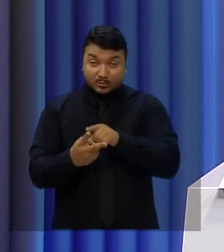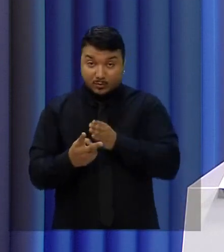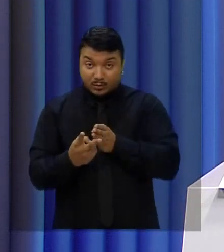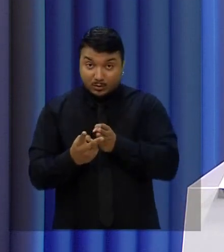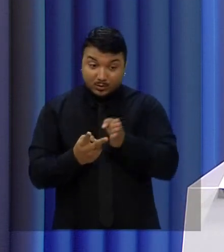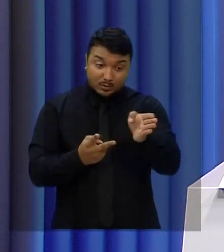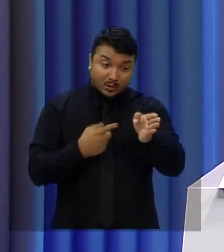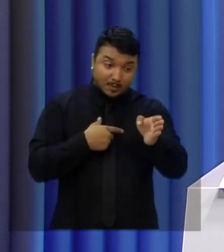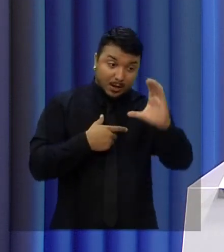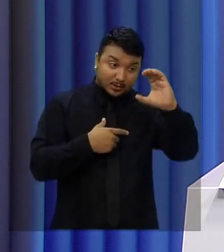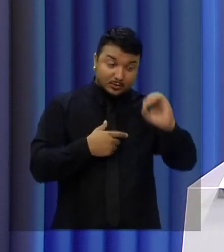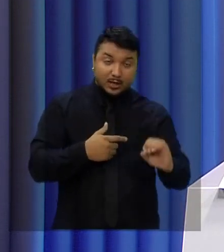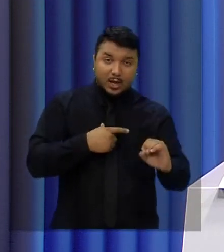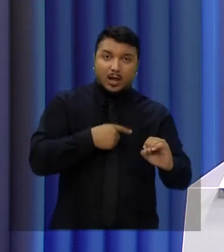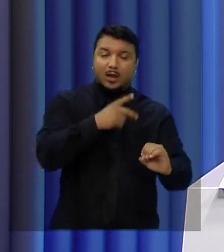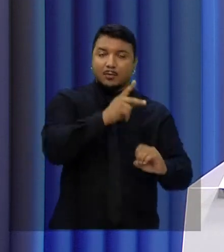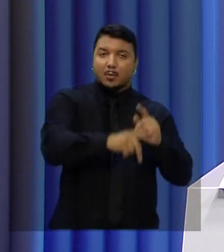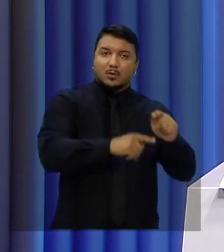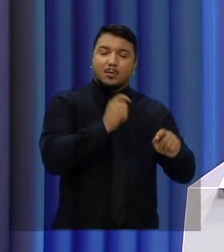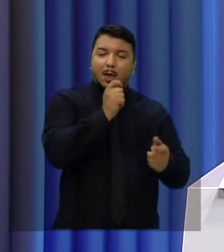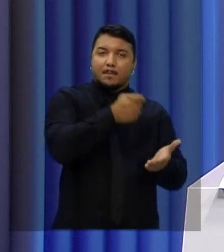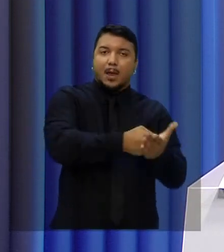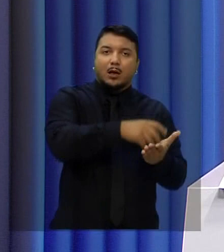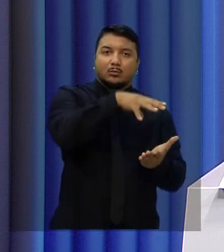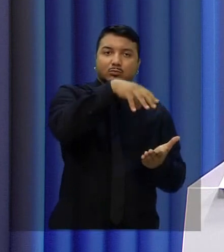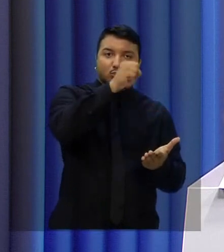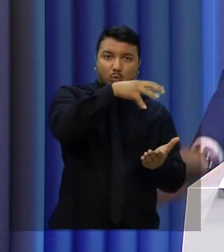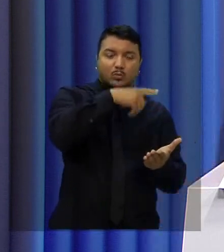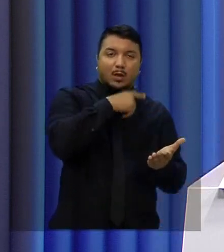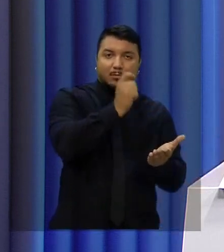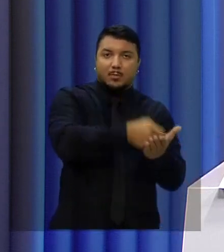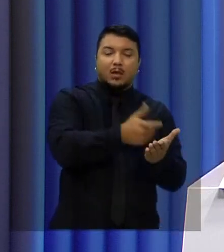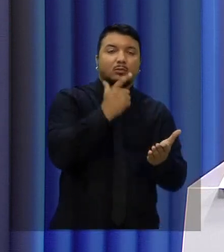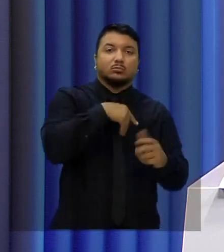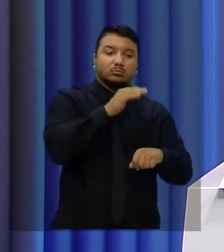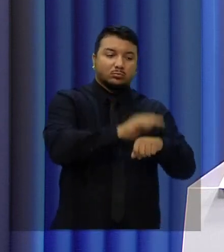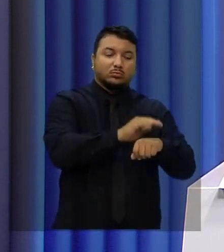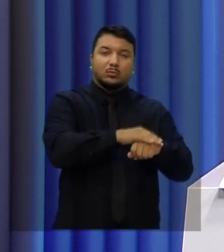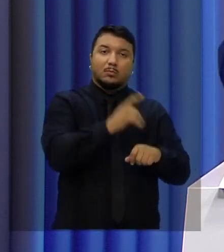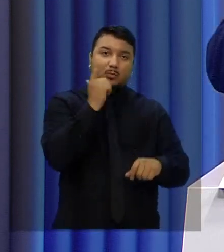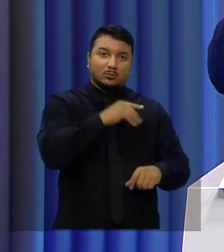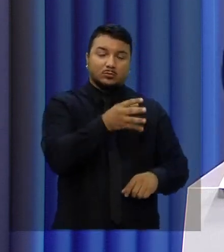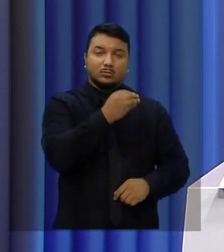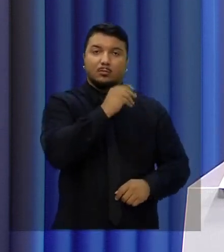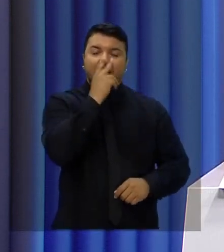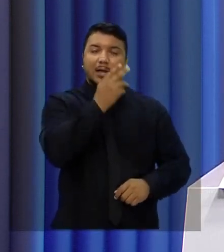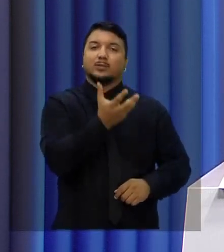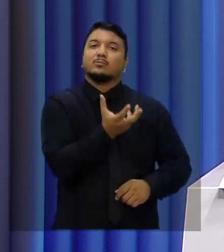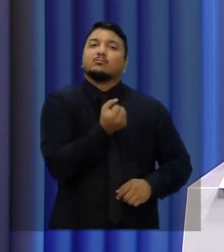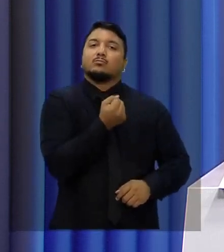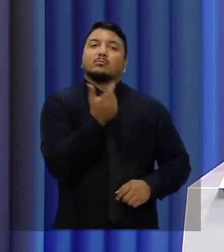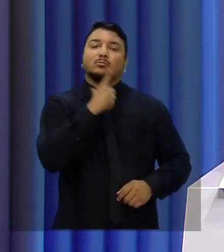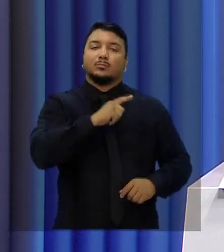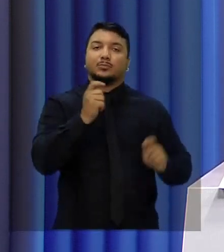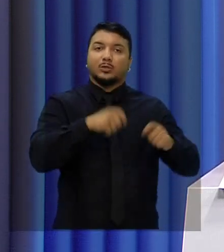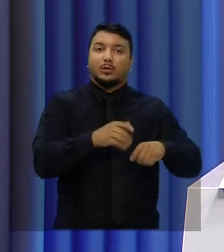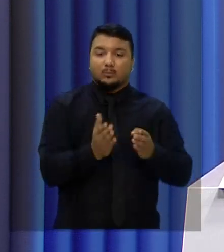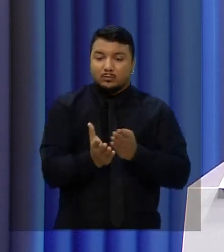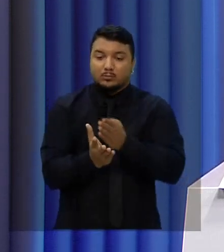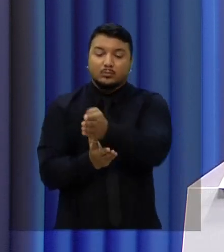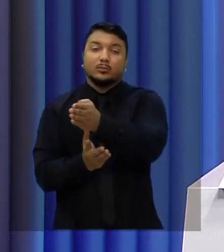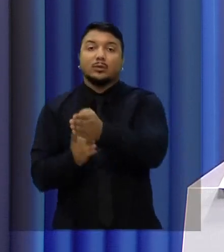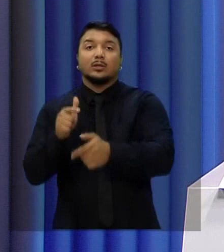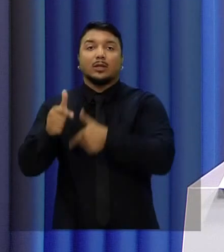a conta de luz do povo, fazer com que essa energia vire benefício para o bolso do cidadão e, do outro, vai gerar emprego.